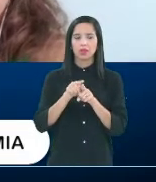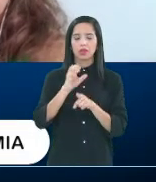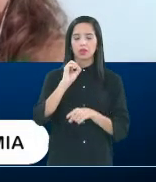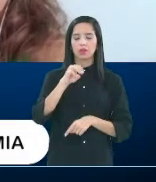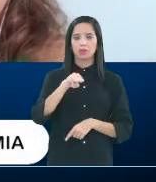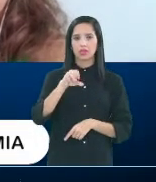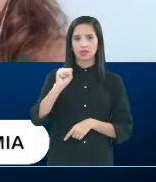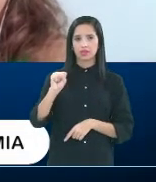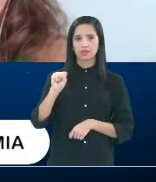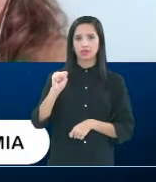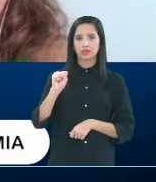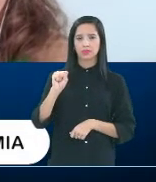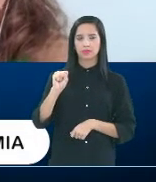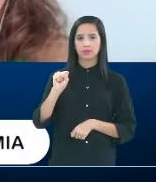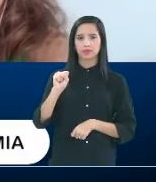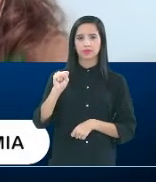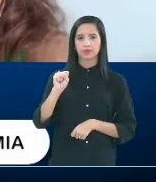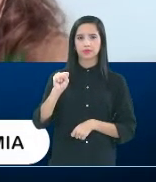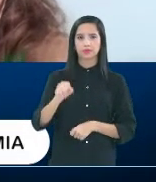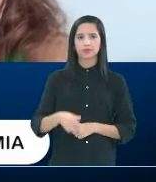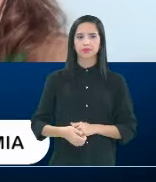de Saúde, ela